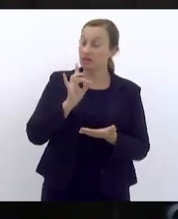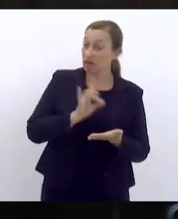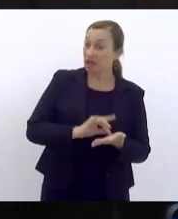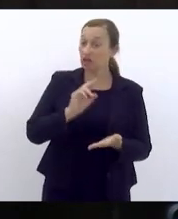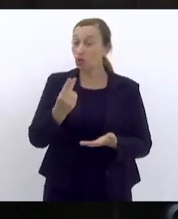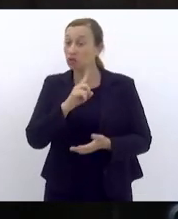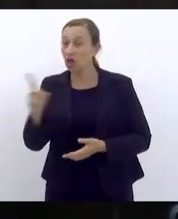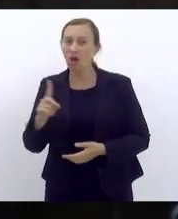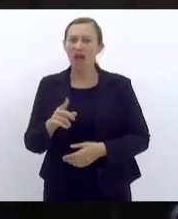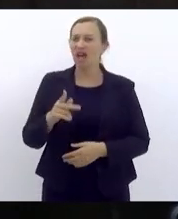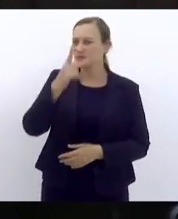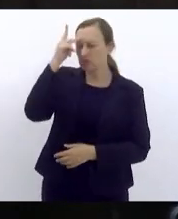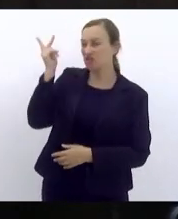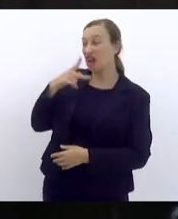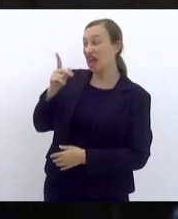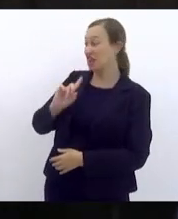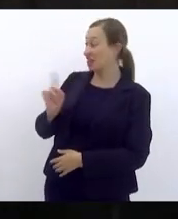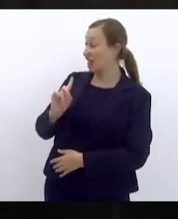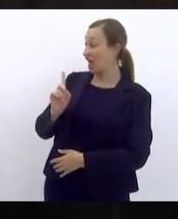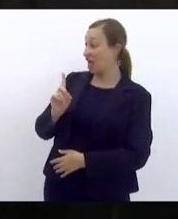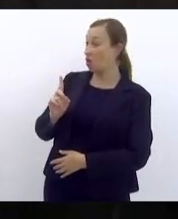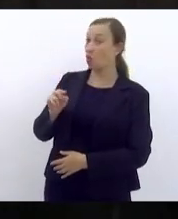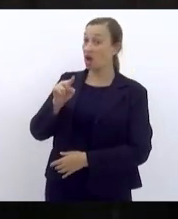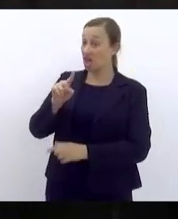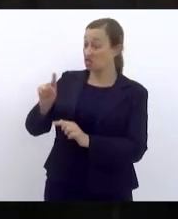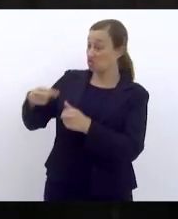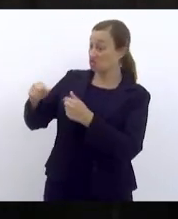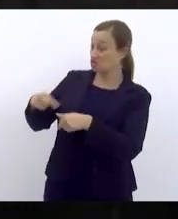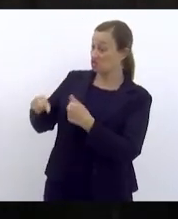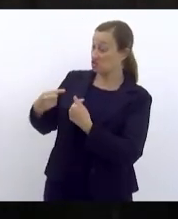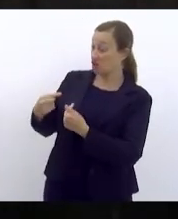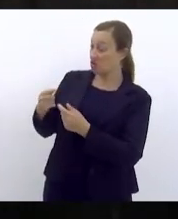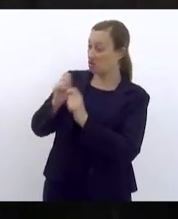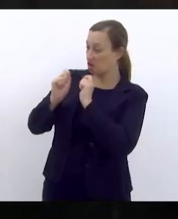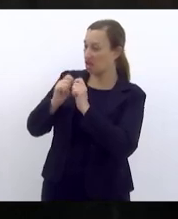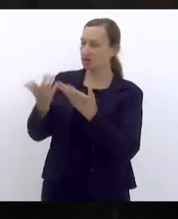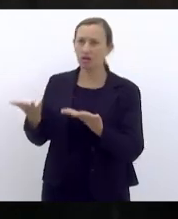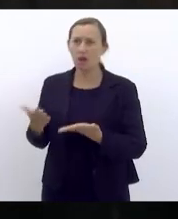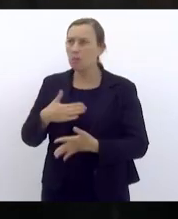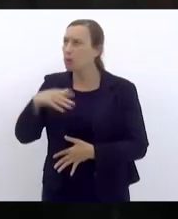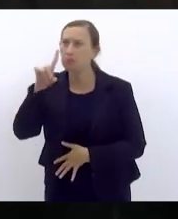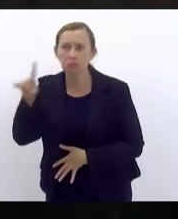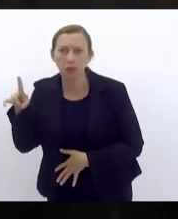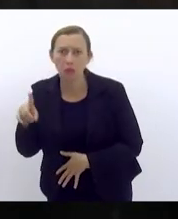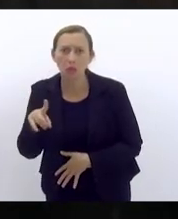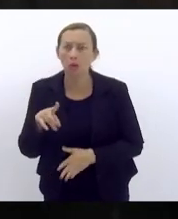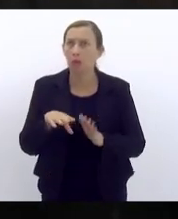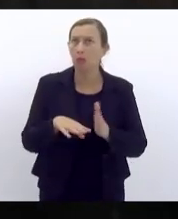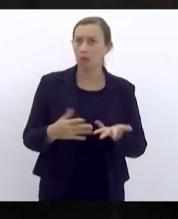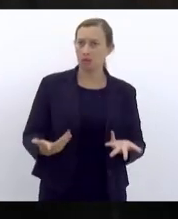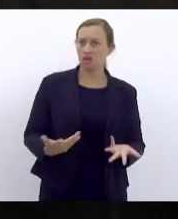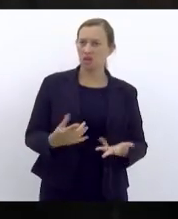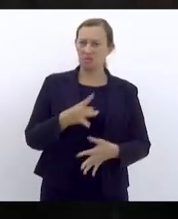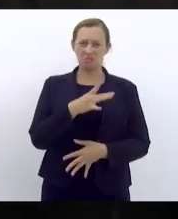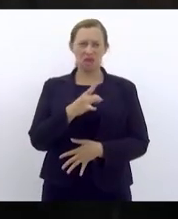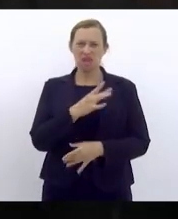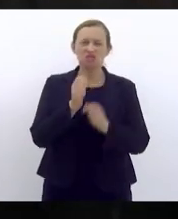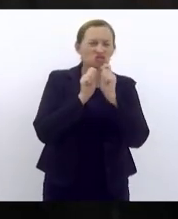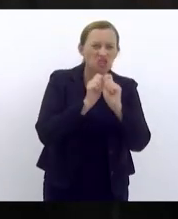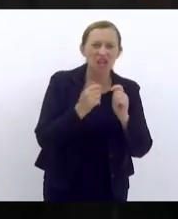faria isso porque esse jornalista vai te perseguir meu Deus do céu a que nível nós chegamos